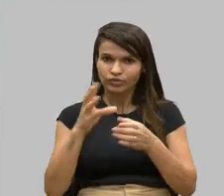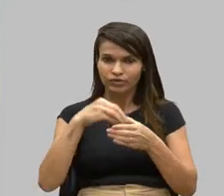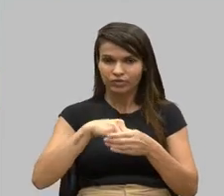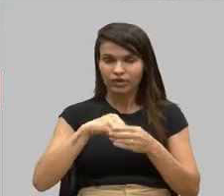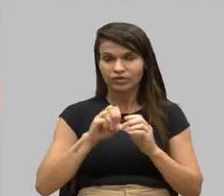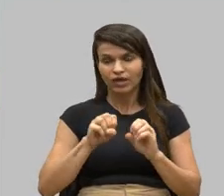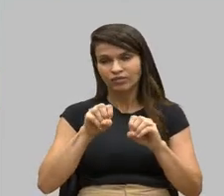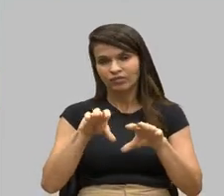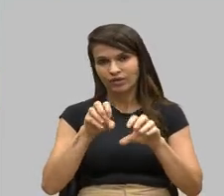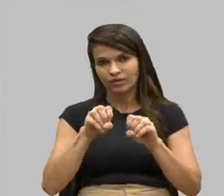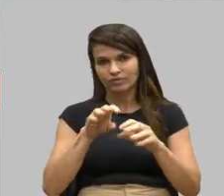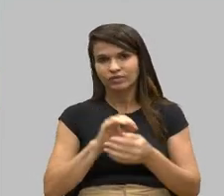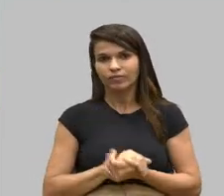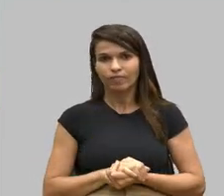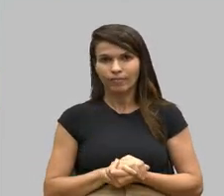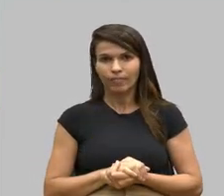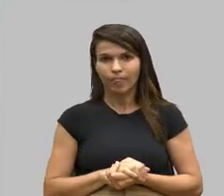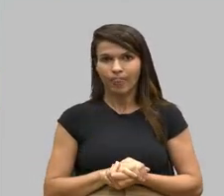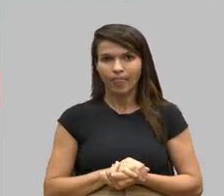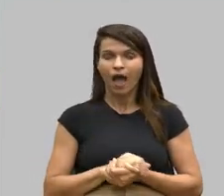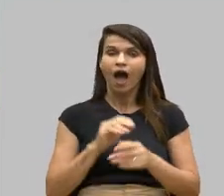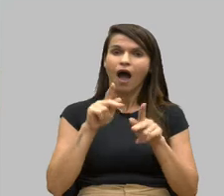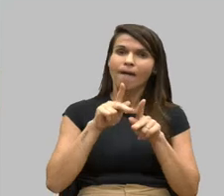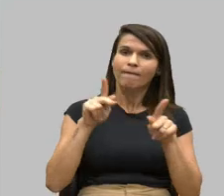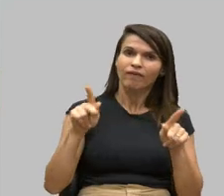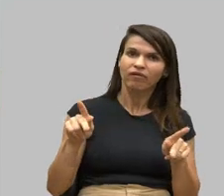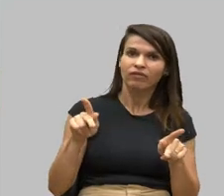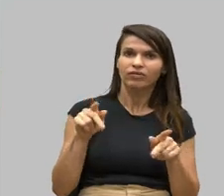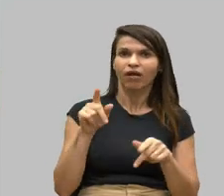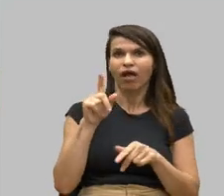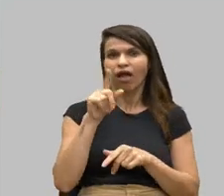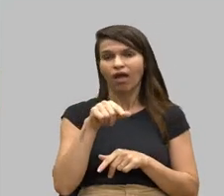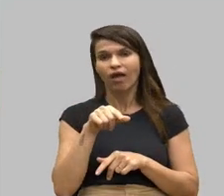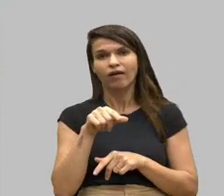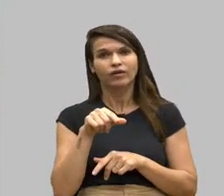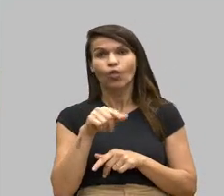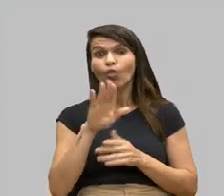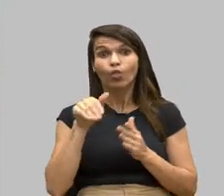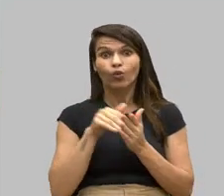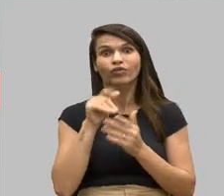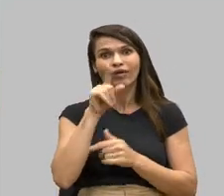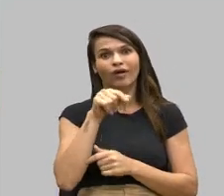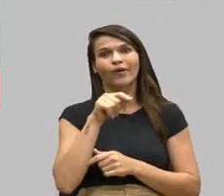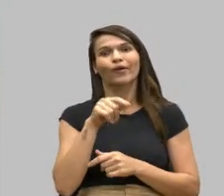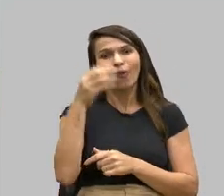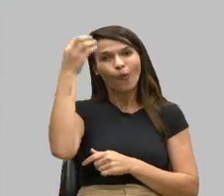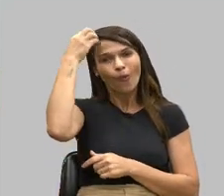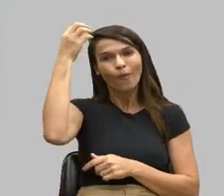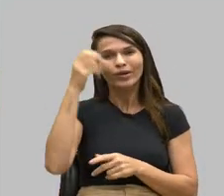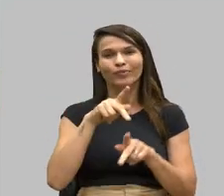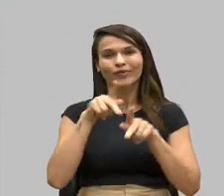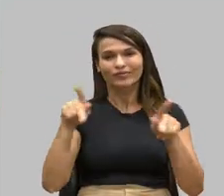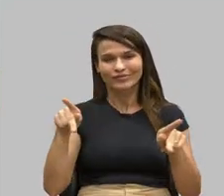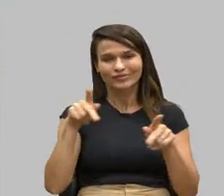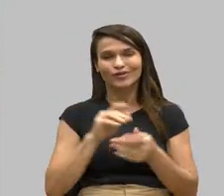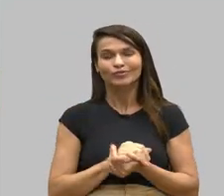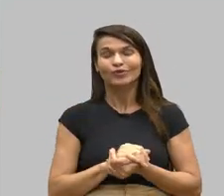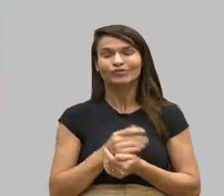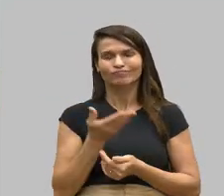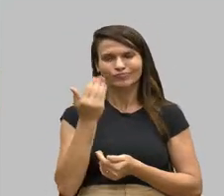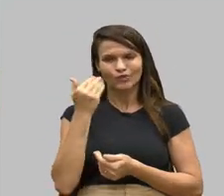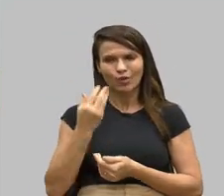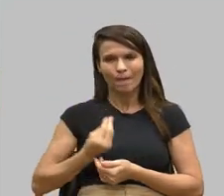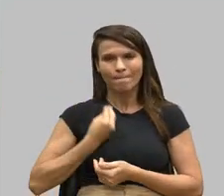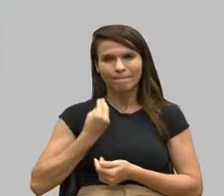fala, professor que não é capacitado, professor que não é isso, é professor. Tudo é o professor. Então, assim, quando eu participava em algum